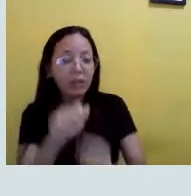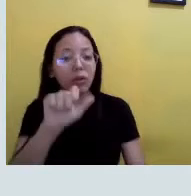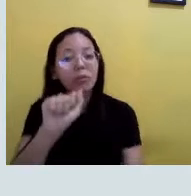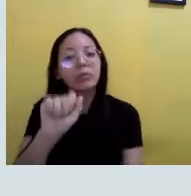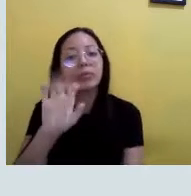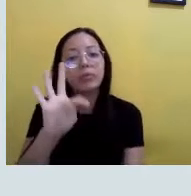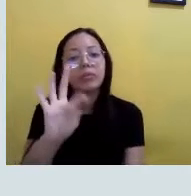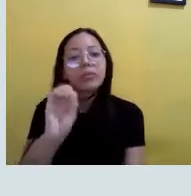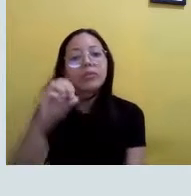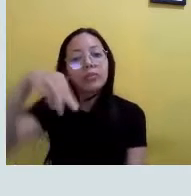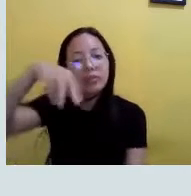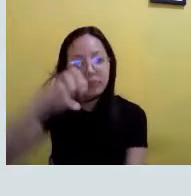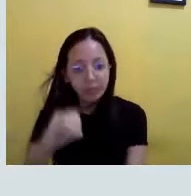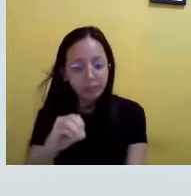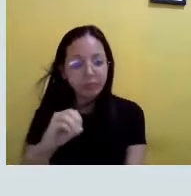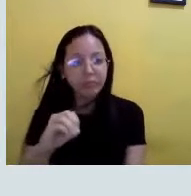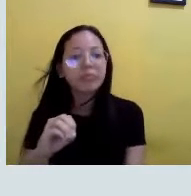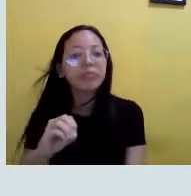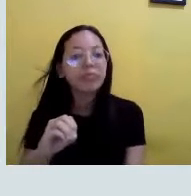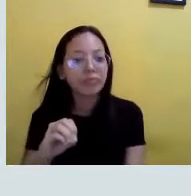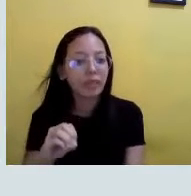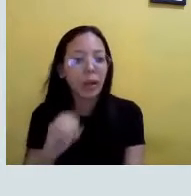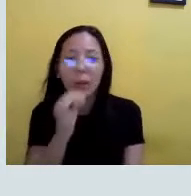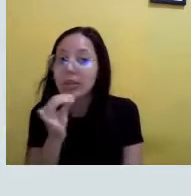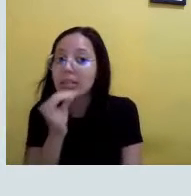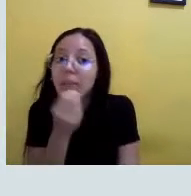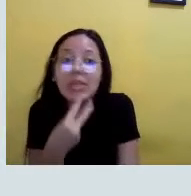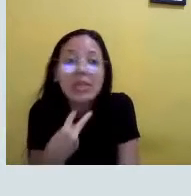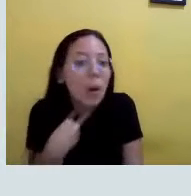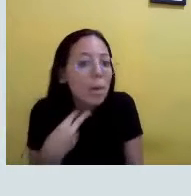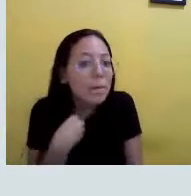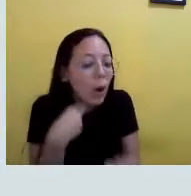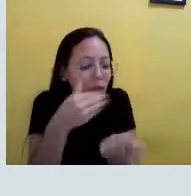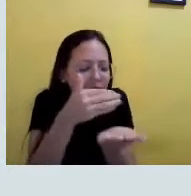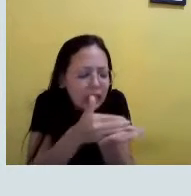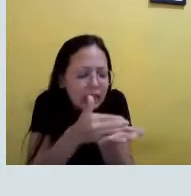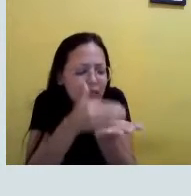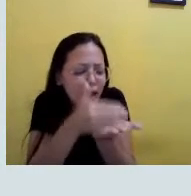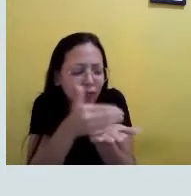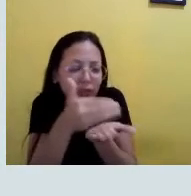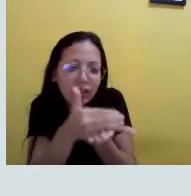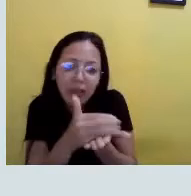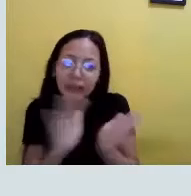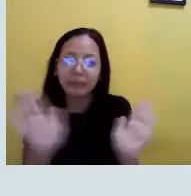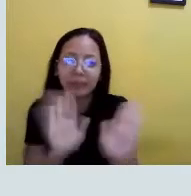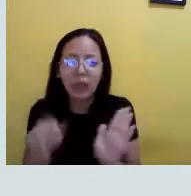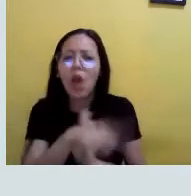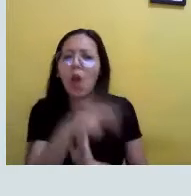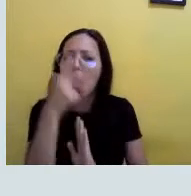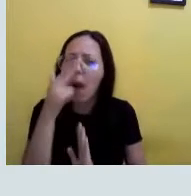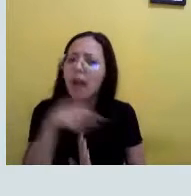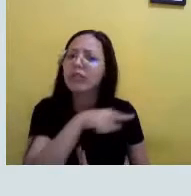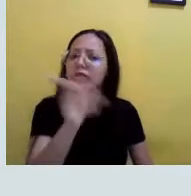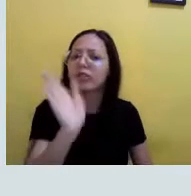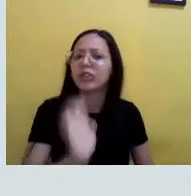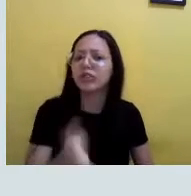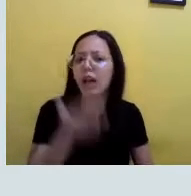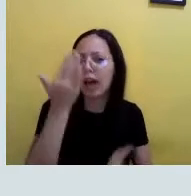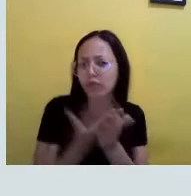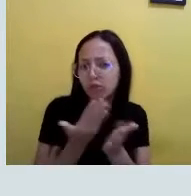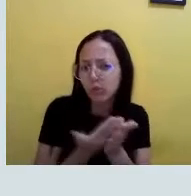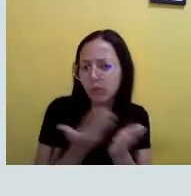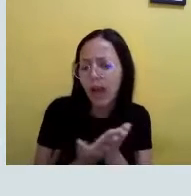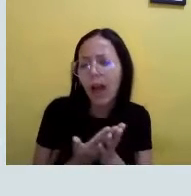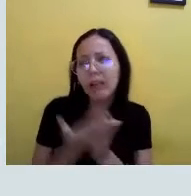matéria. É aquela coisa que não pode mais ser dividida. Tá? Você já acredita que tem um pouco